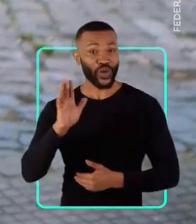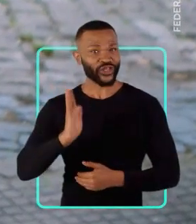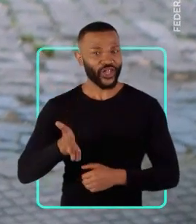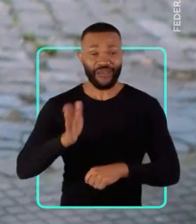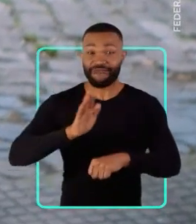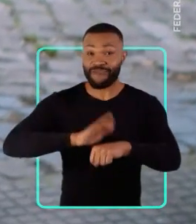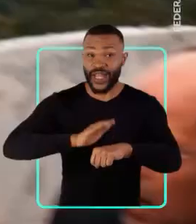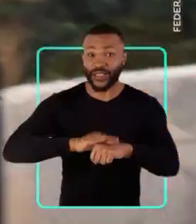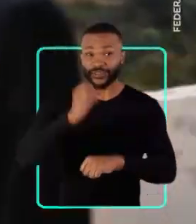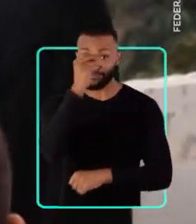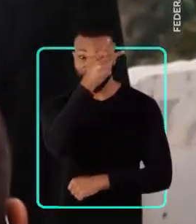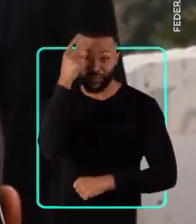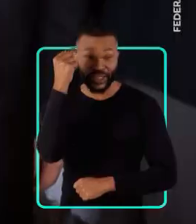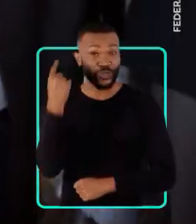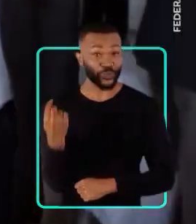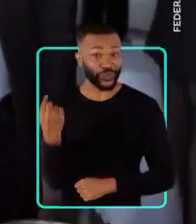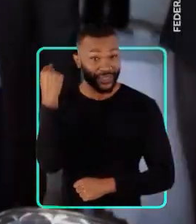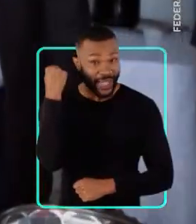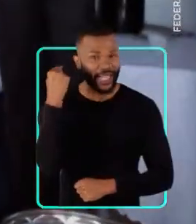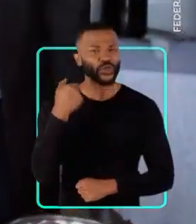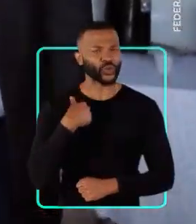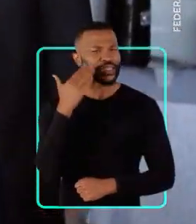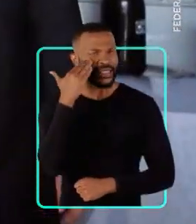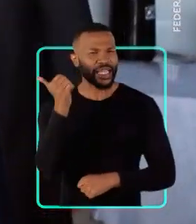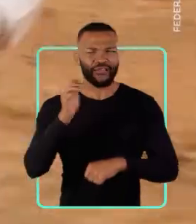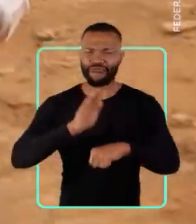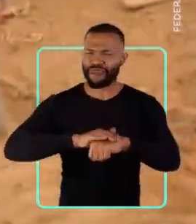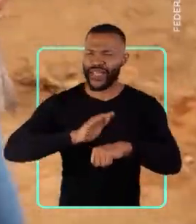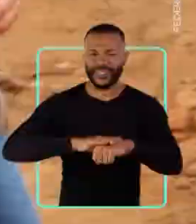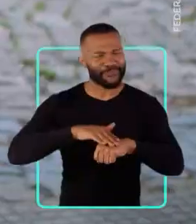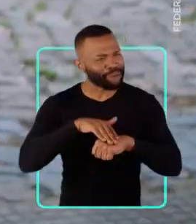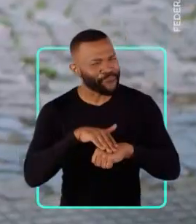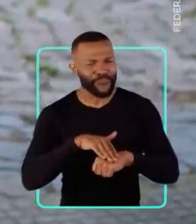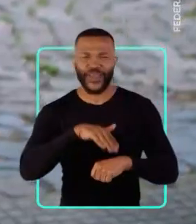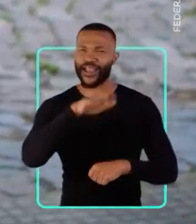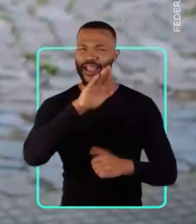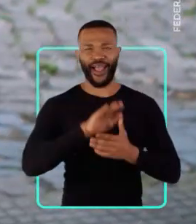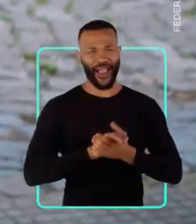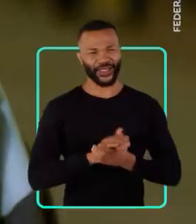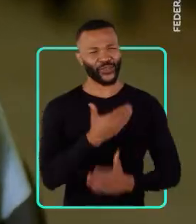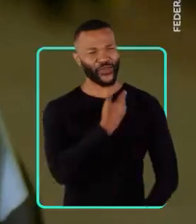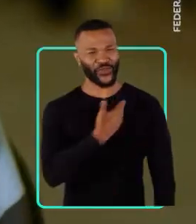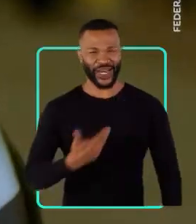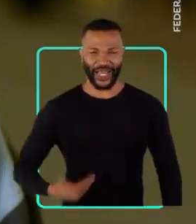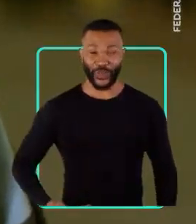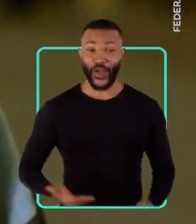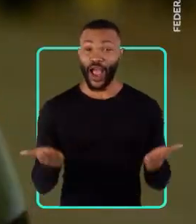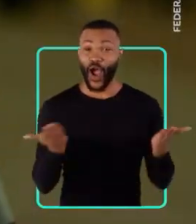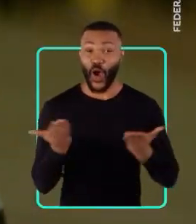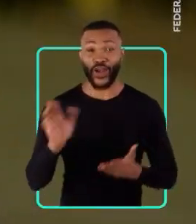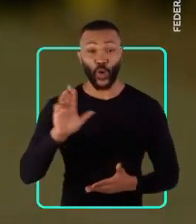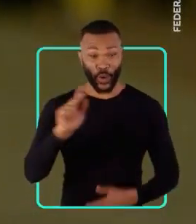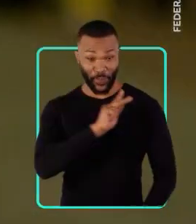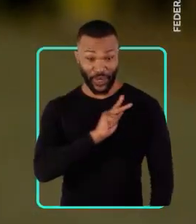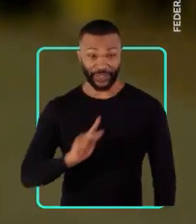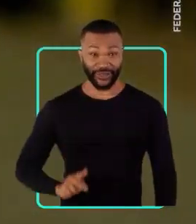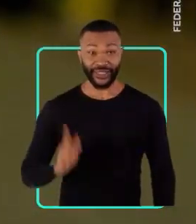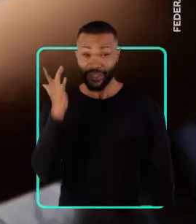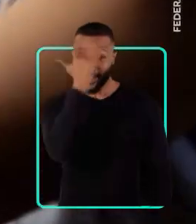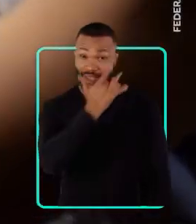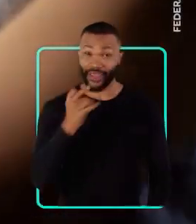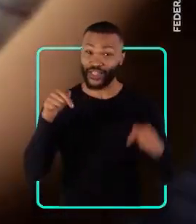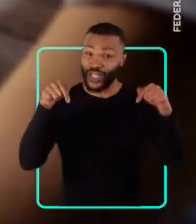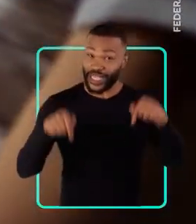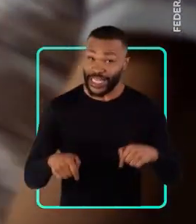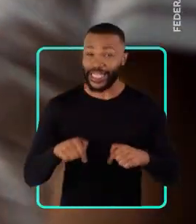fez como prefeito e eu sei que vai fazer muito como governador. E agora é Lula lá e Haddad